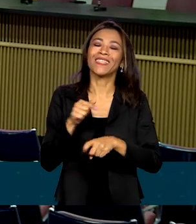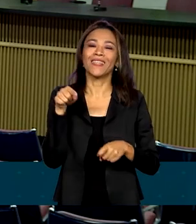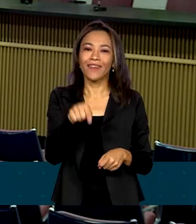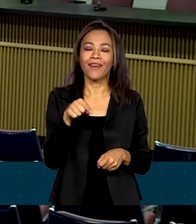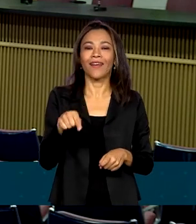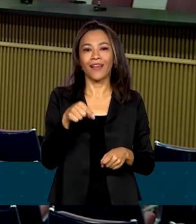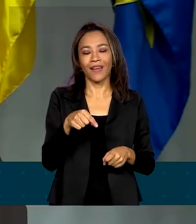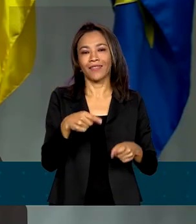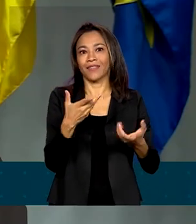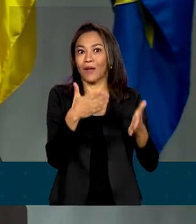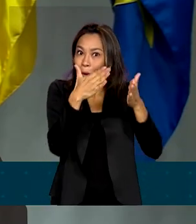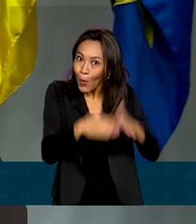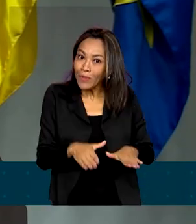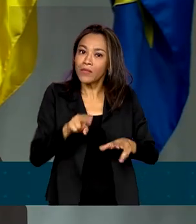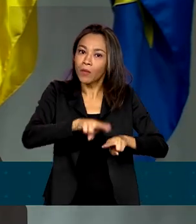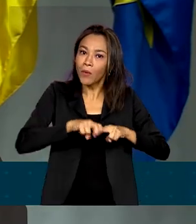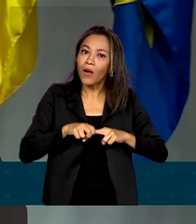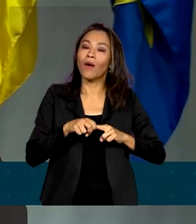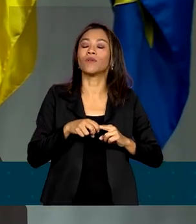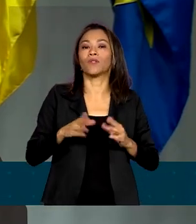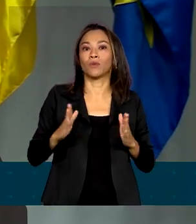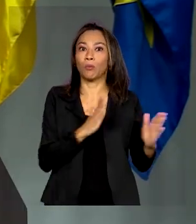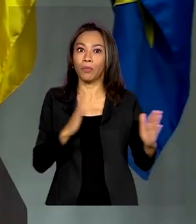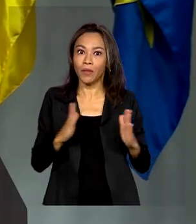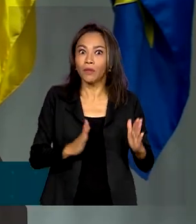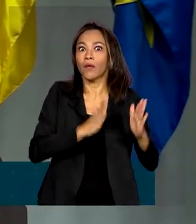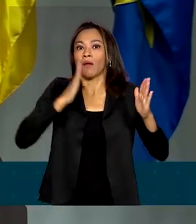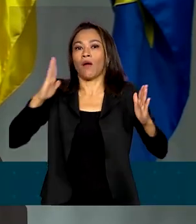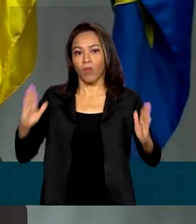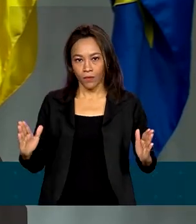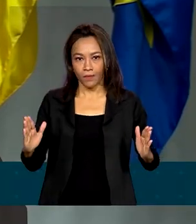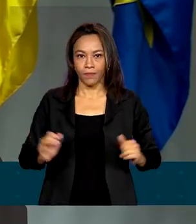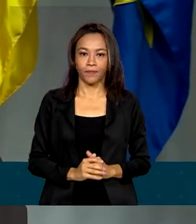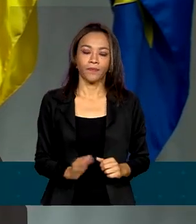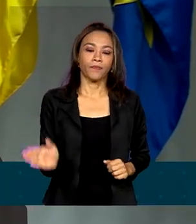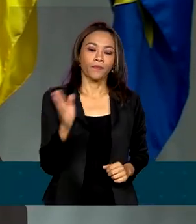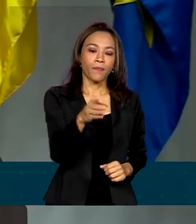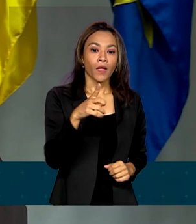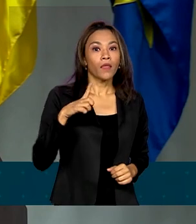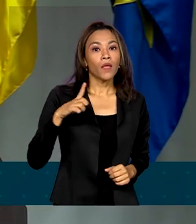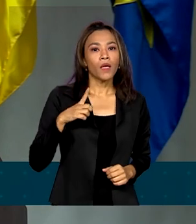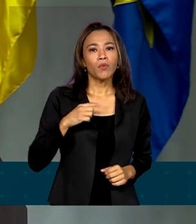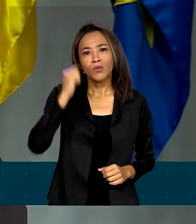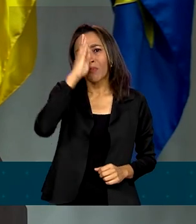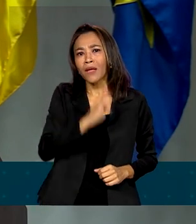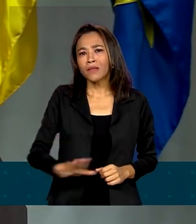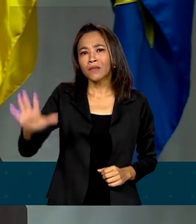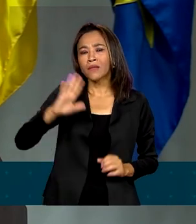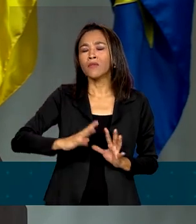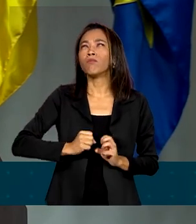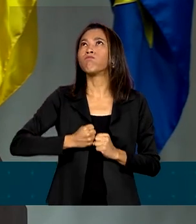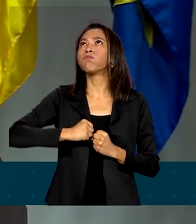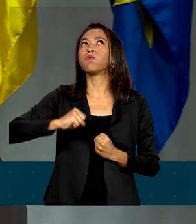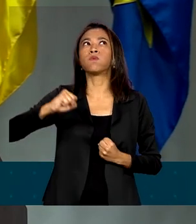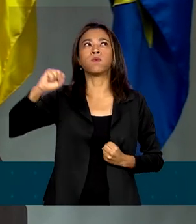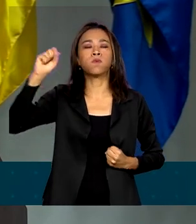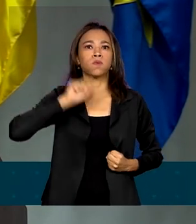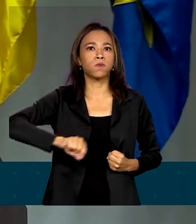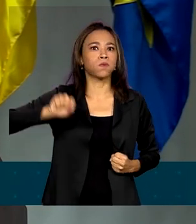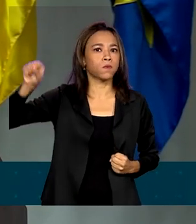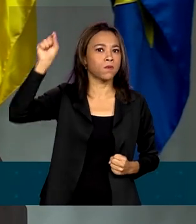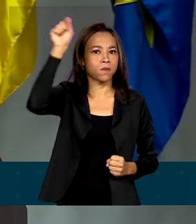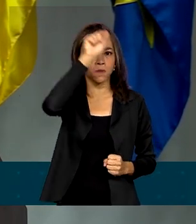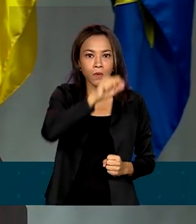das DAP. Nós temos um país continental e para isso nós precisamos fazer essa